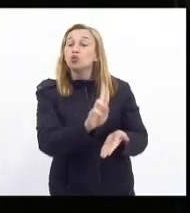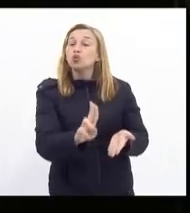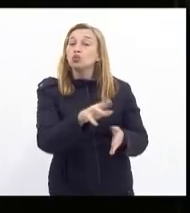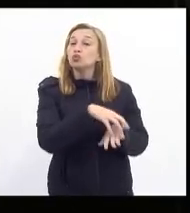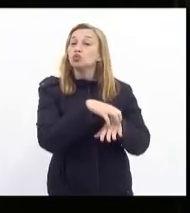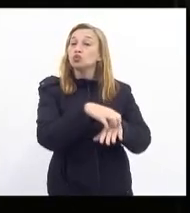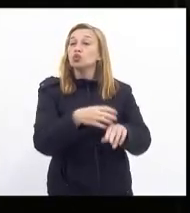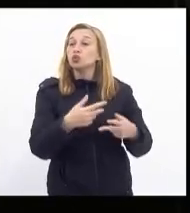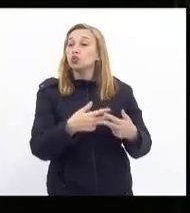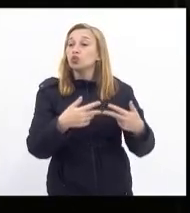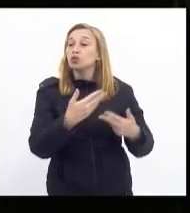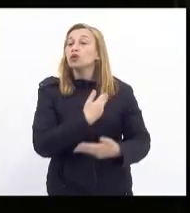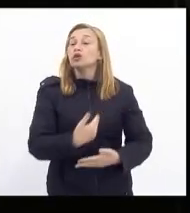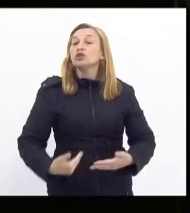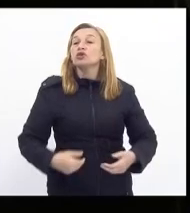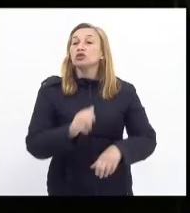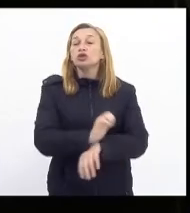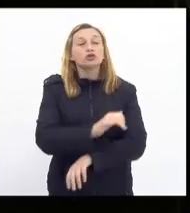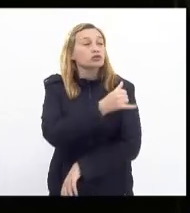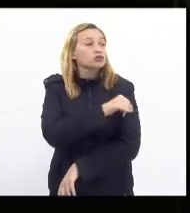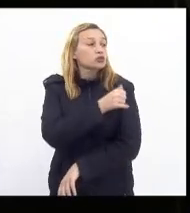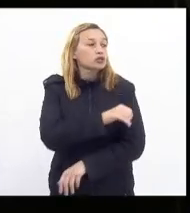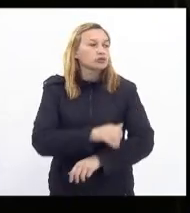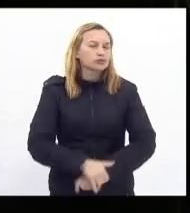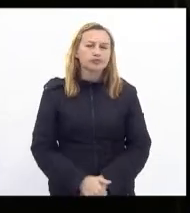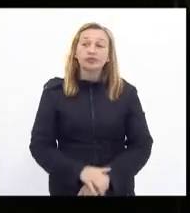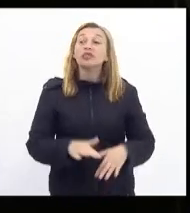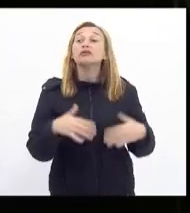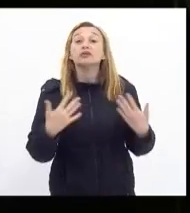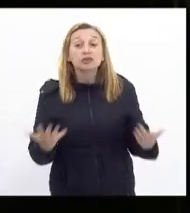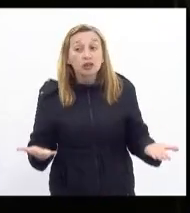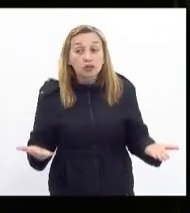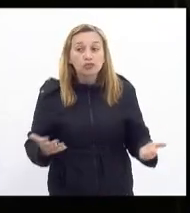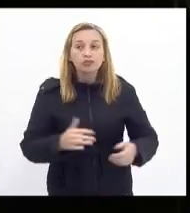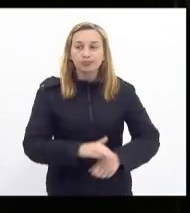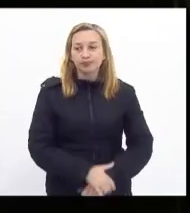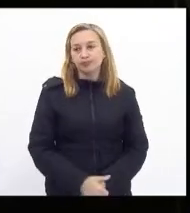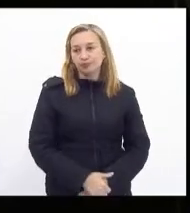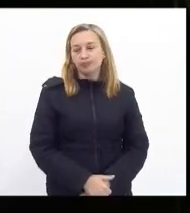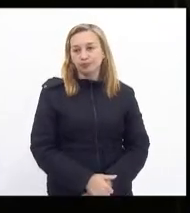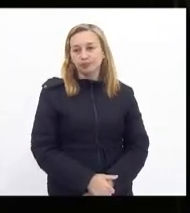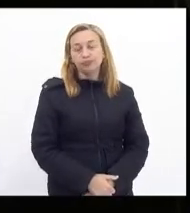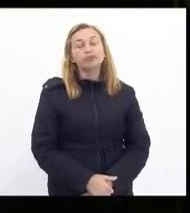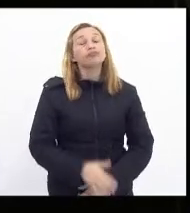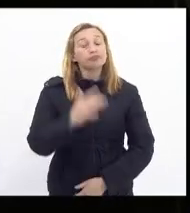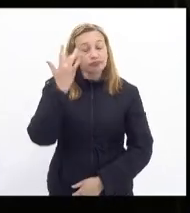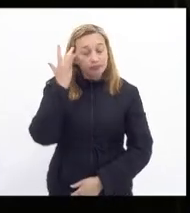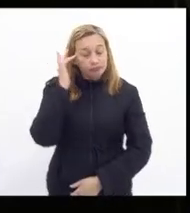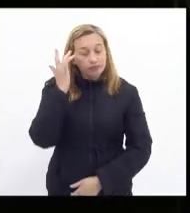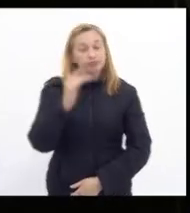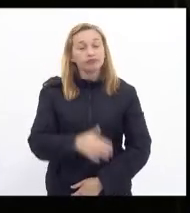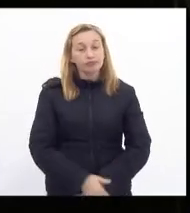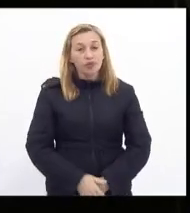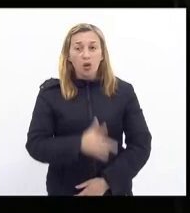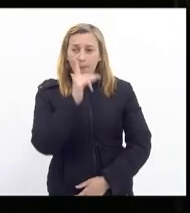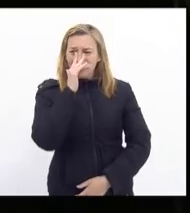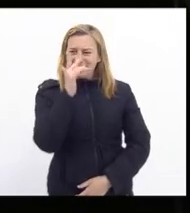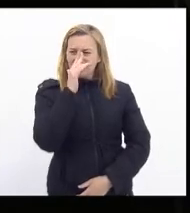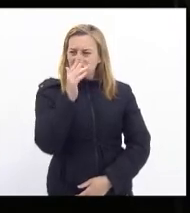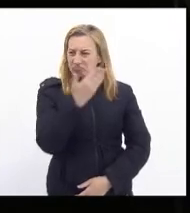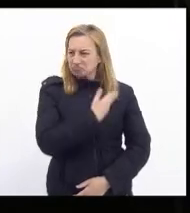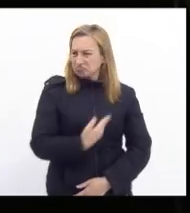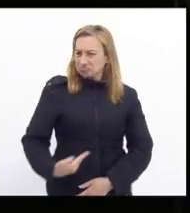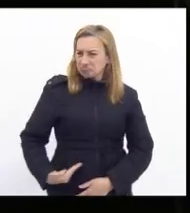transportes no estado do Rio de Janeiro. Então eu acho que parece que o governador